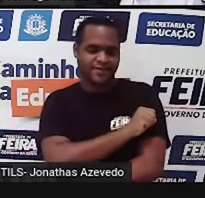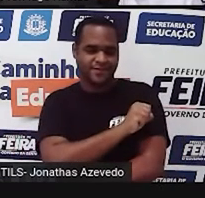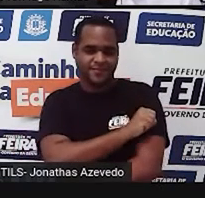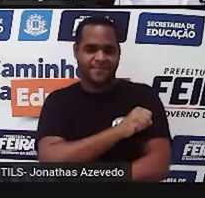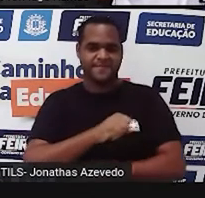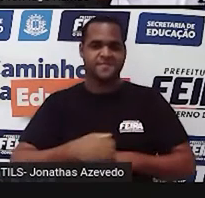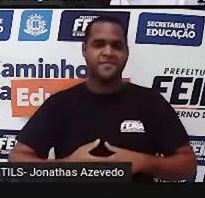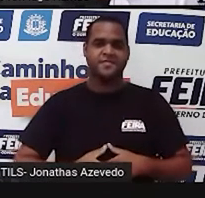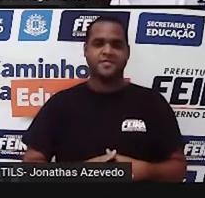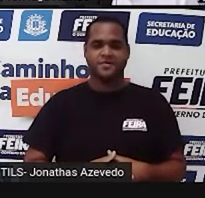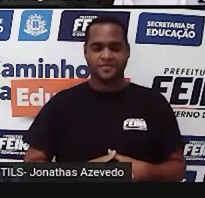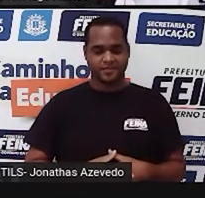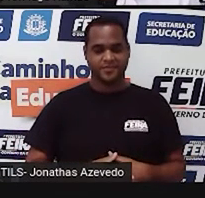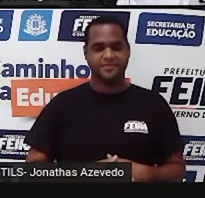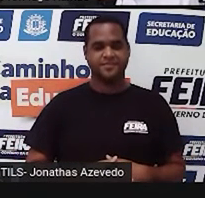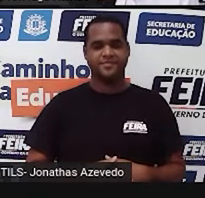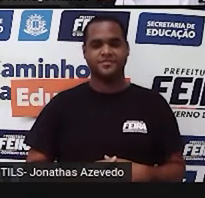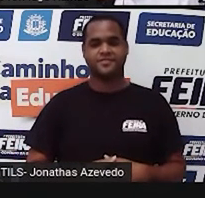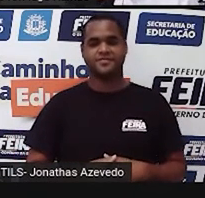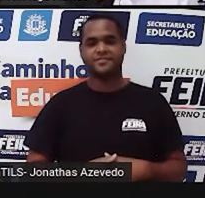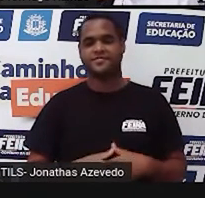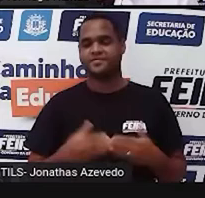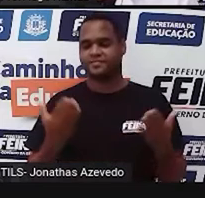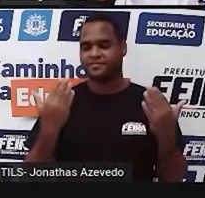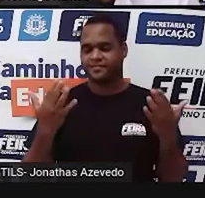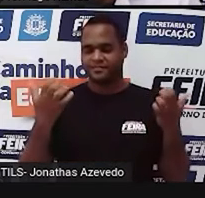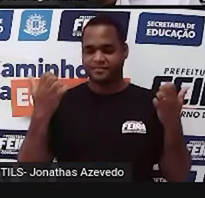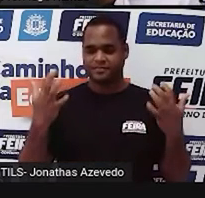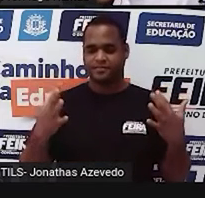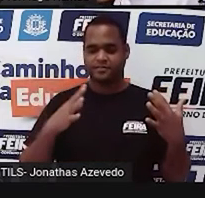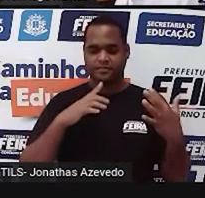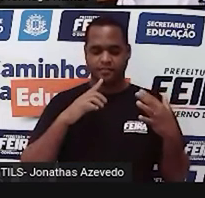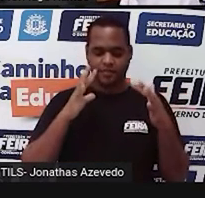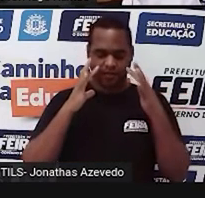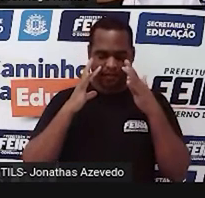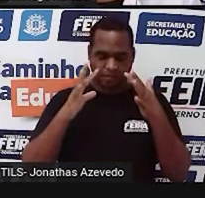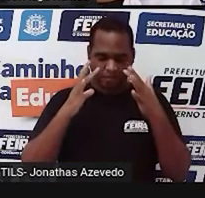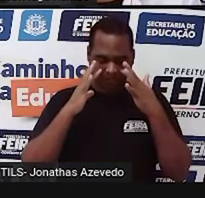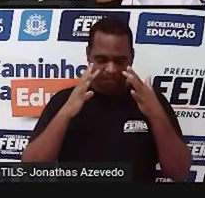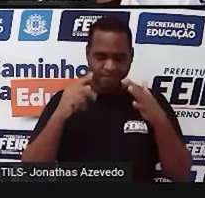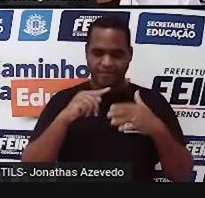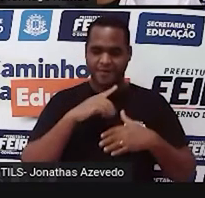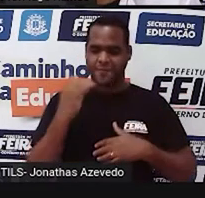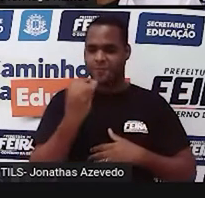tá bom? Bom, vamos que vamos, não há tempo a perder!